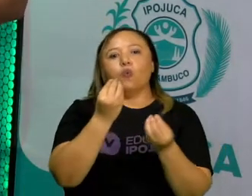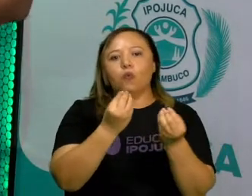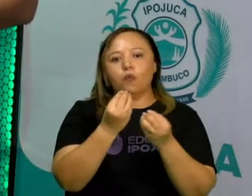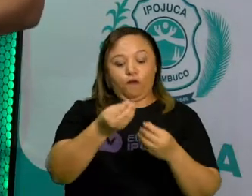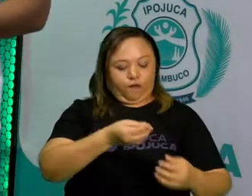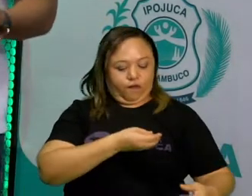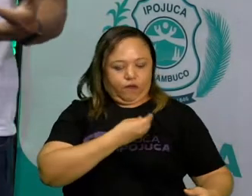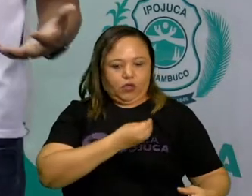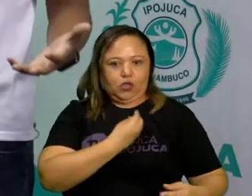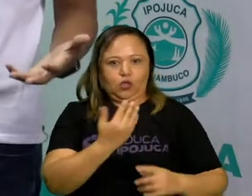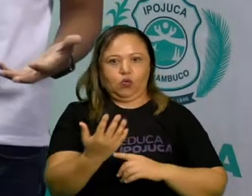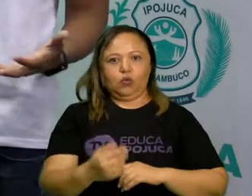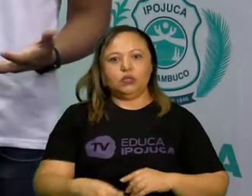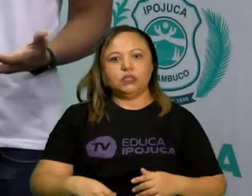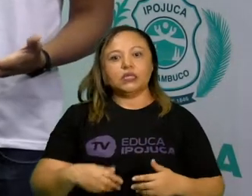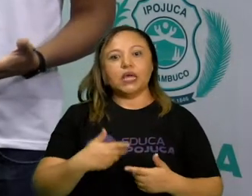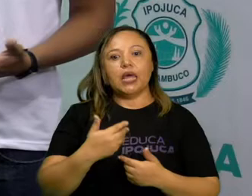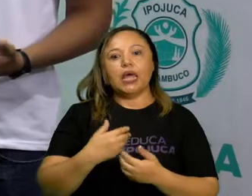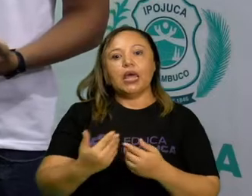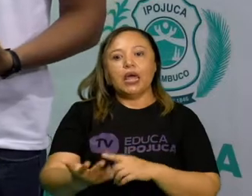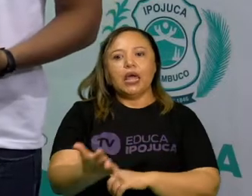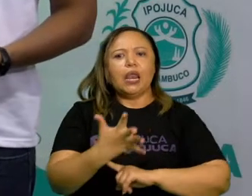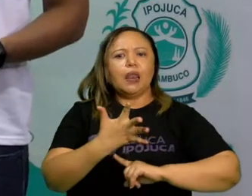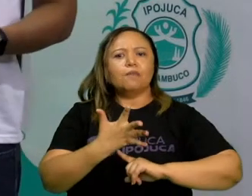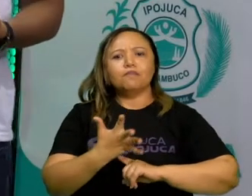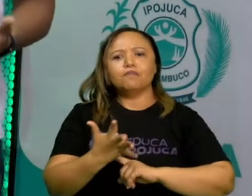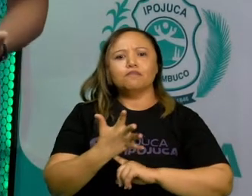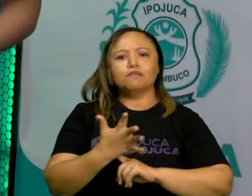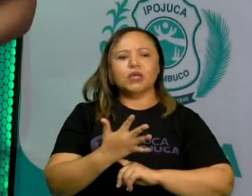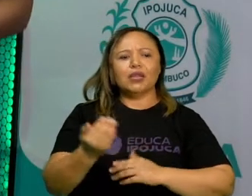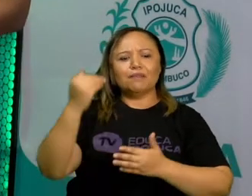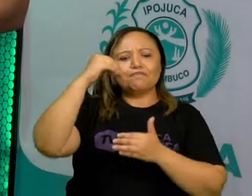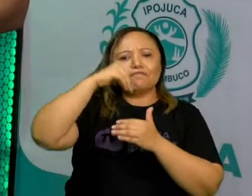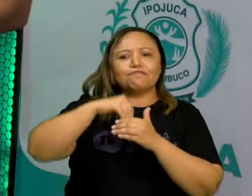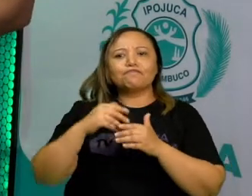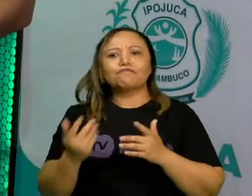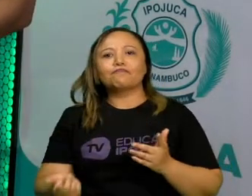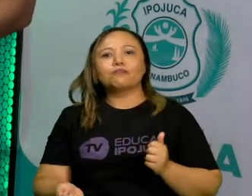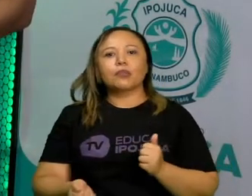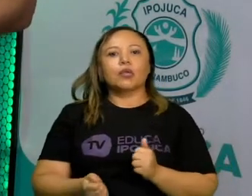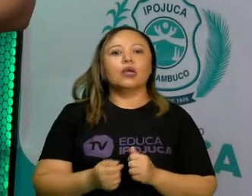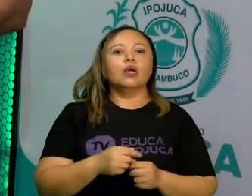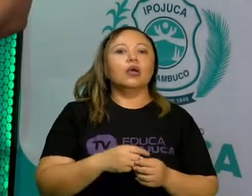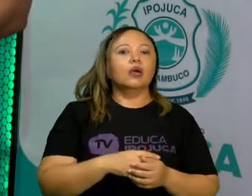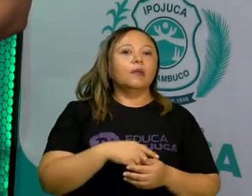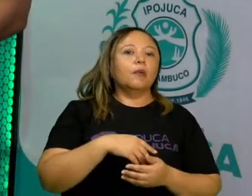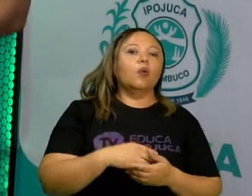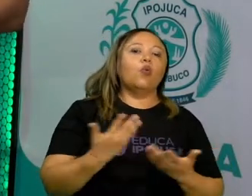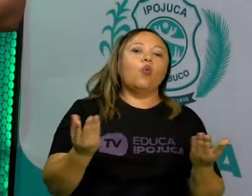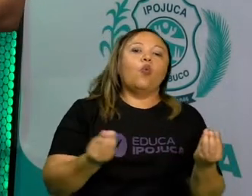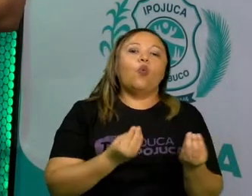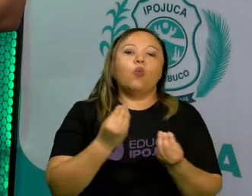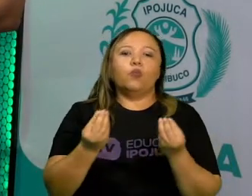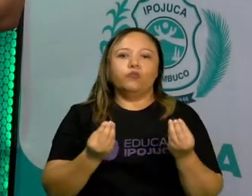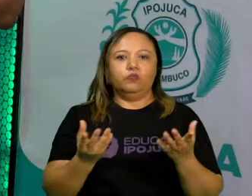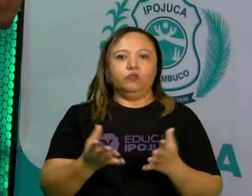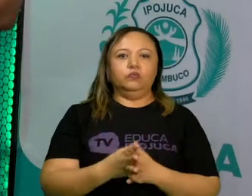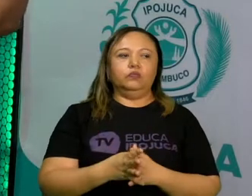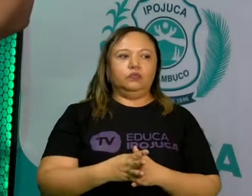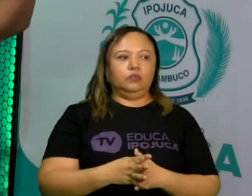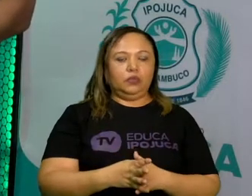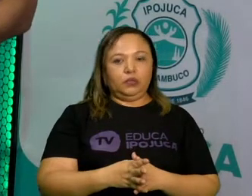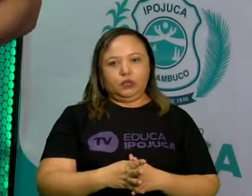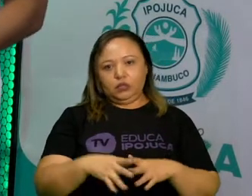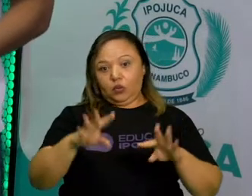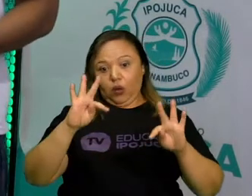São várias as maneiras que isso vai ocorrer, né? E uma delas, obviamente, está ligada à questão da